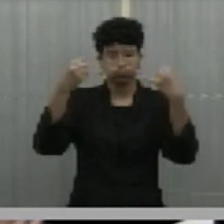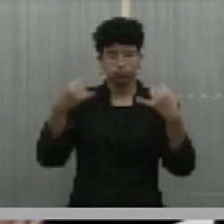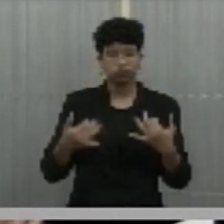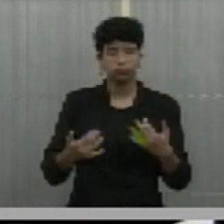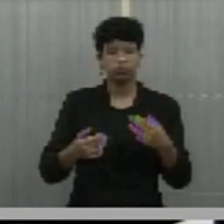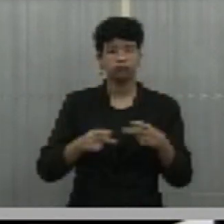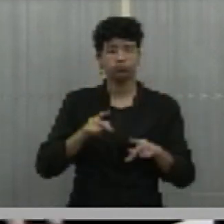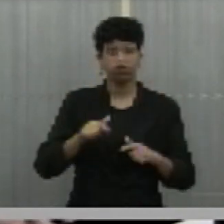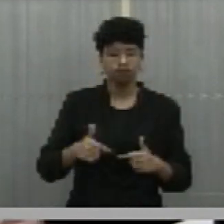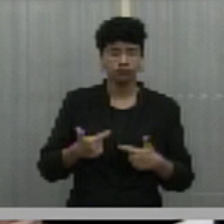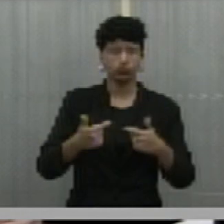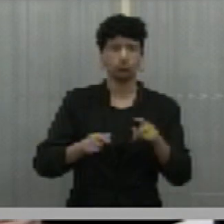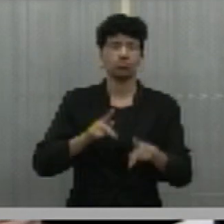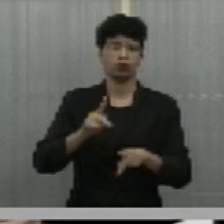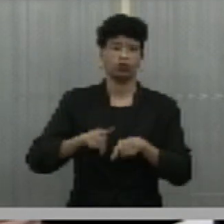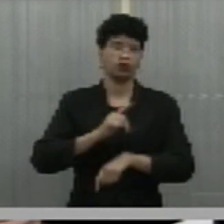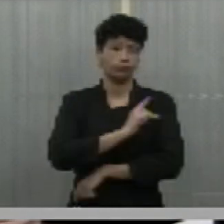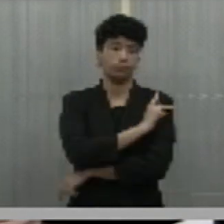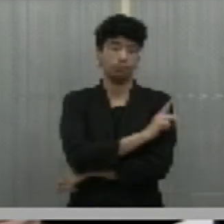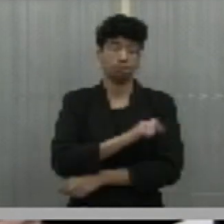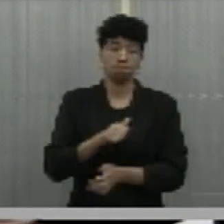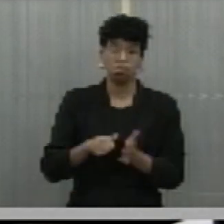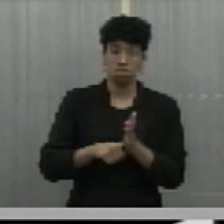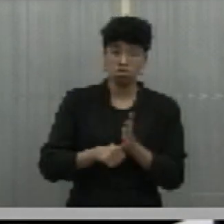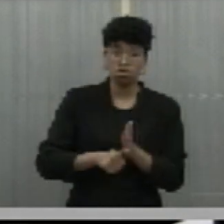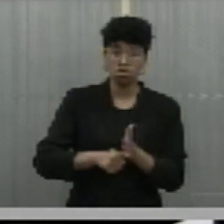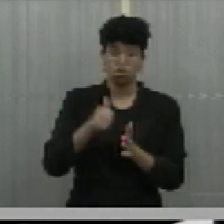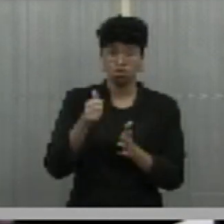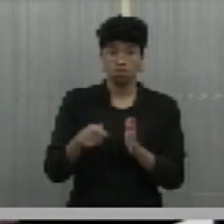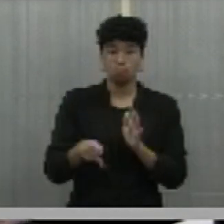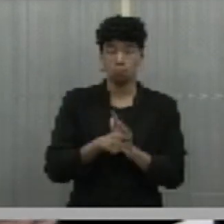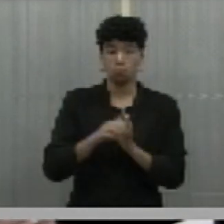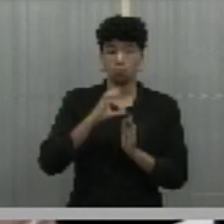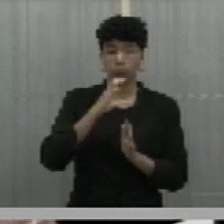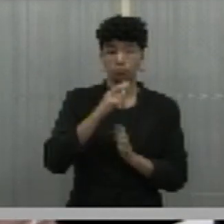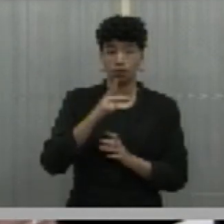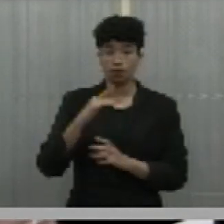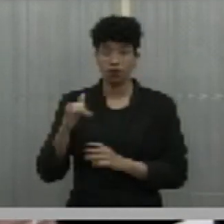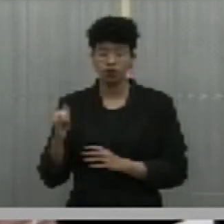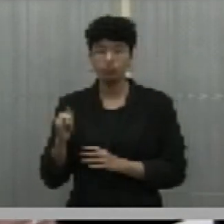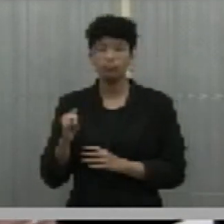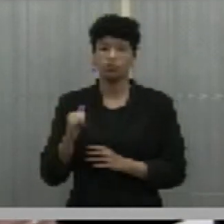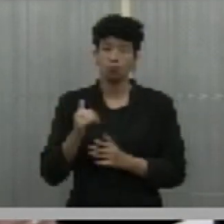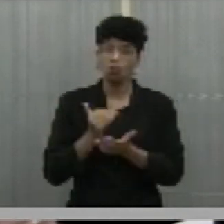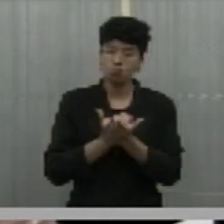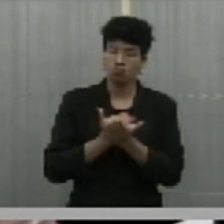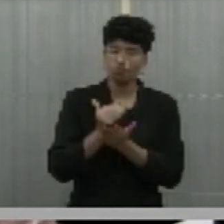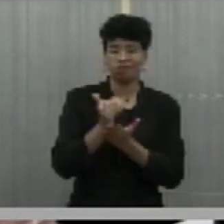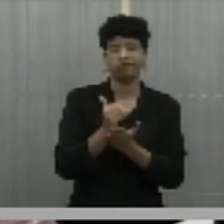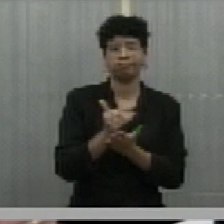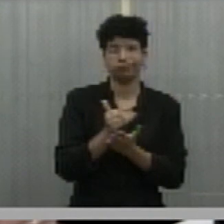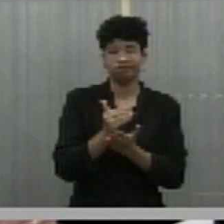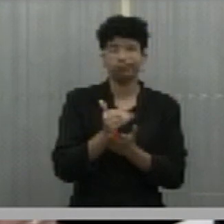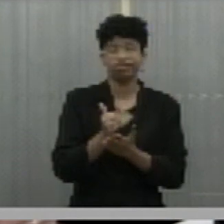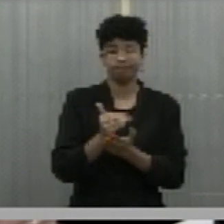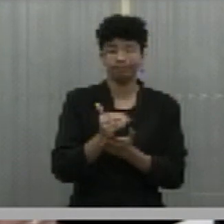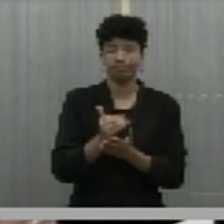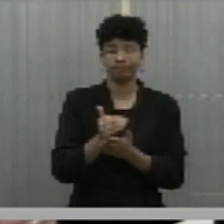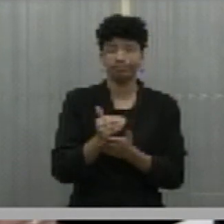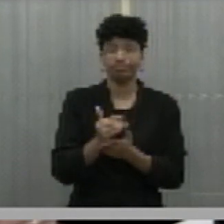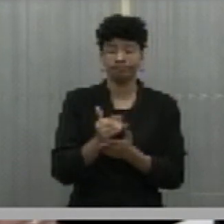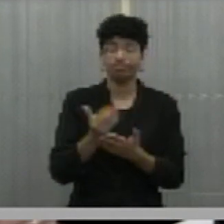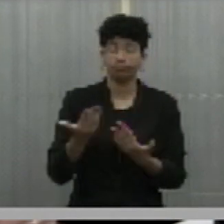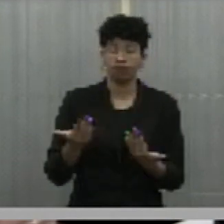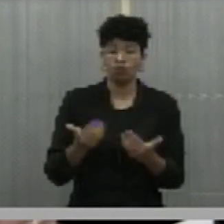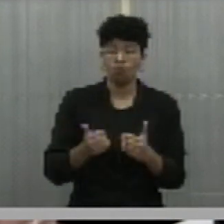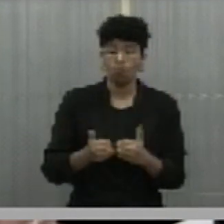os trabalhos desta Casa e para a população piauiense. Primeiro, porque é a primeira CPI instalada e, portanto, a CPI